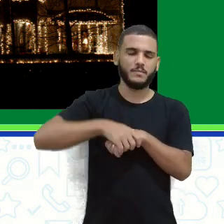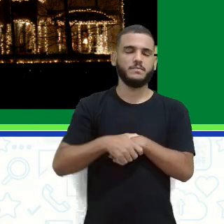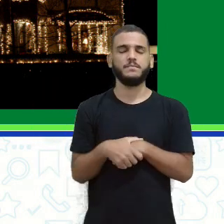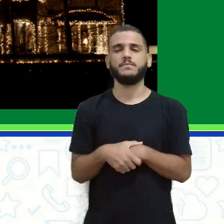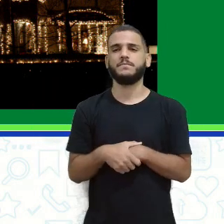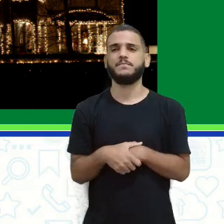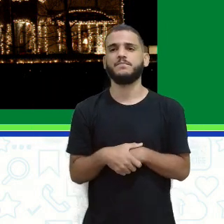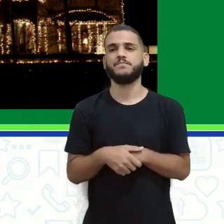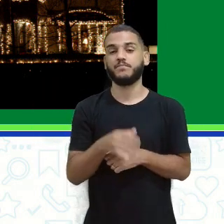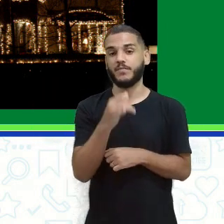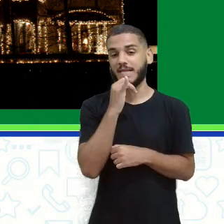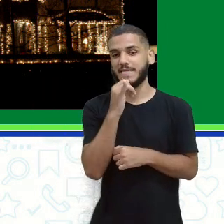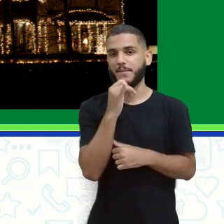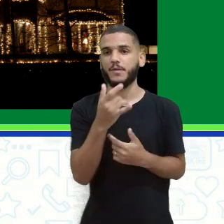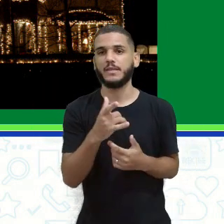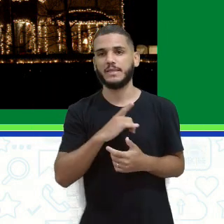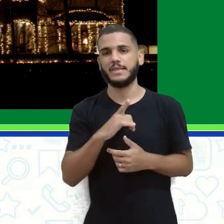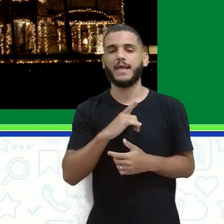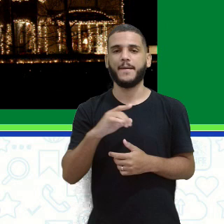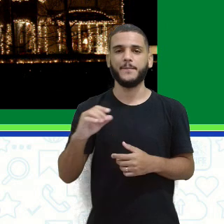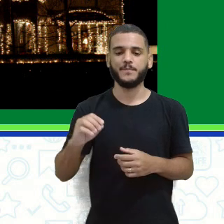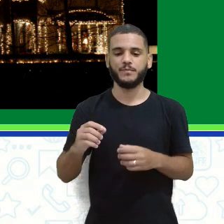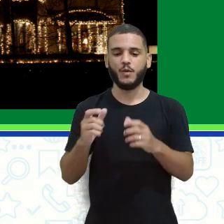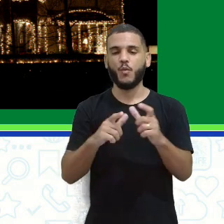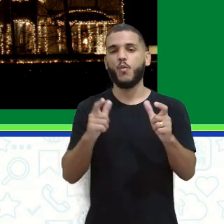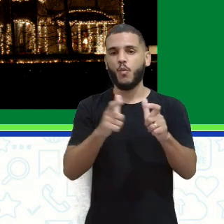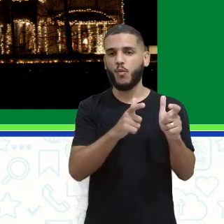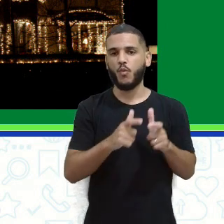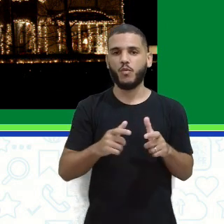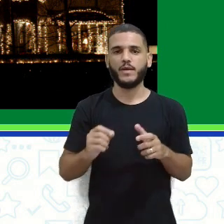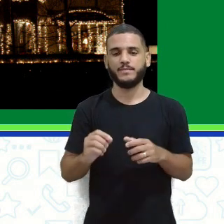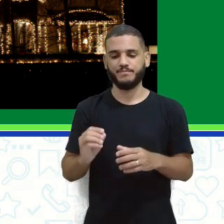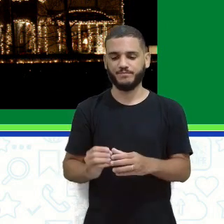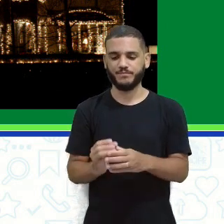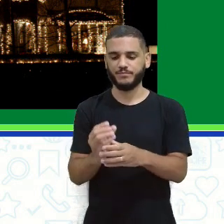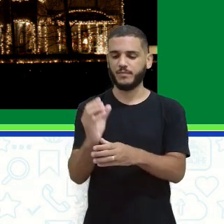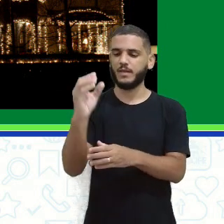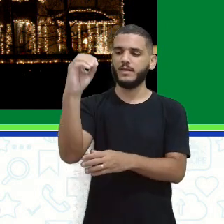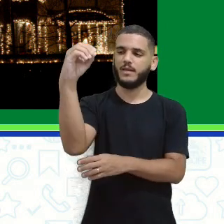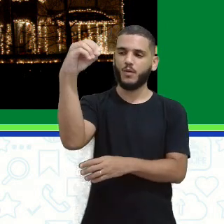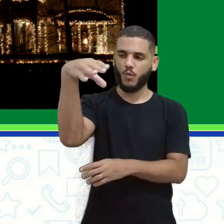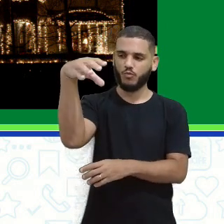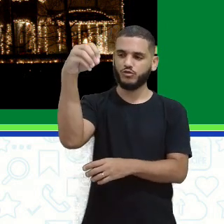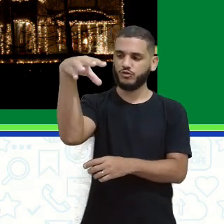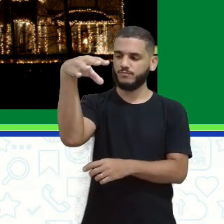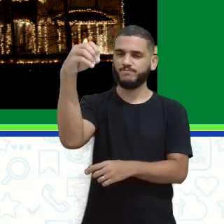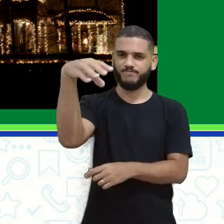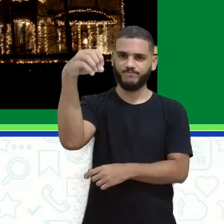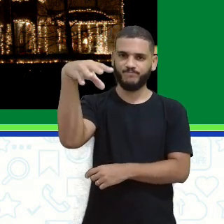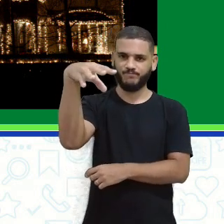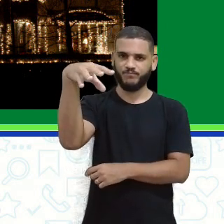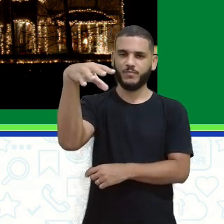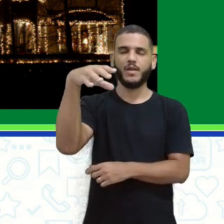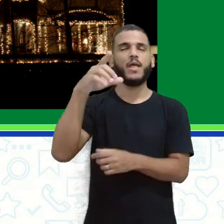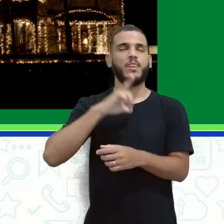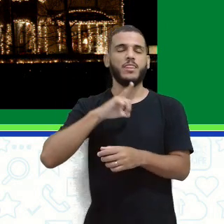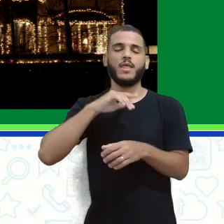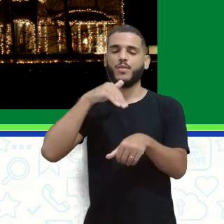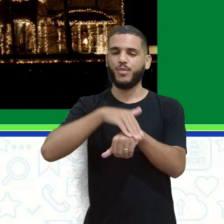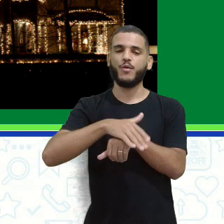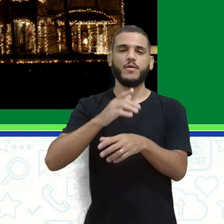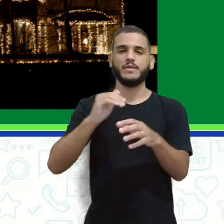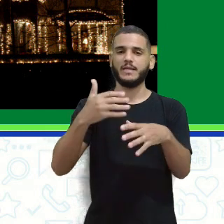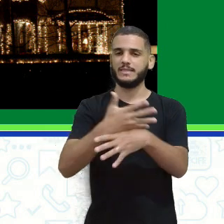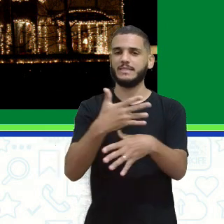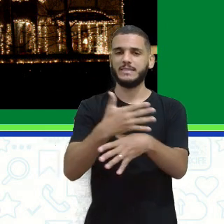olha só. Temos uns postes de luz iluminando aí, né, a cidade, a noite. Porque a gente sabe que a gente,